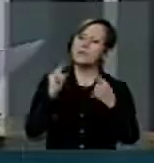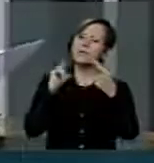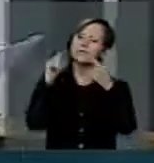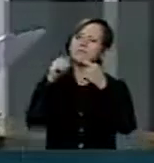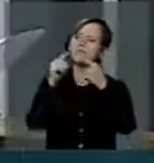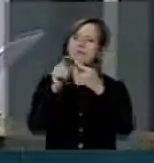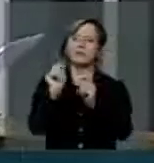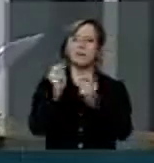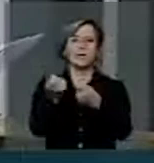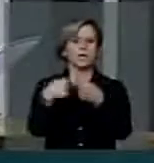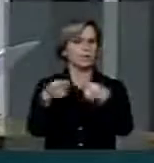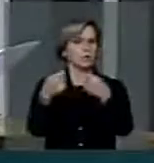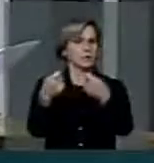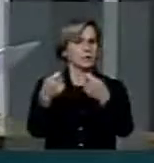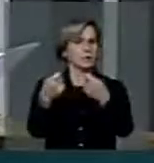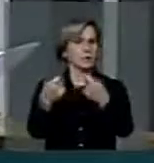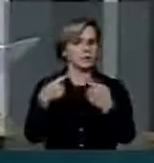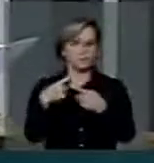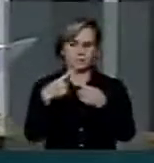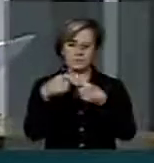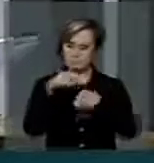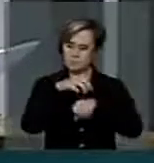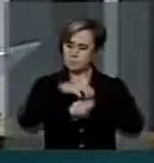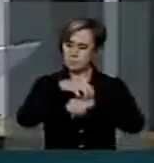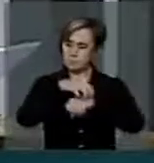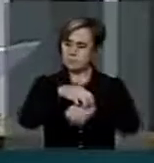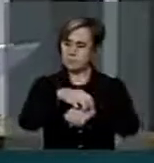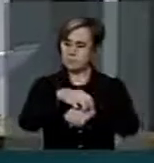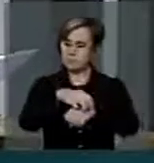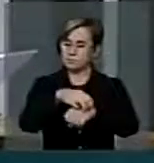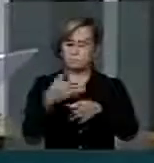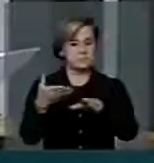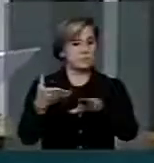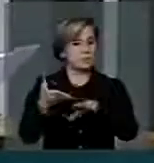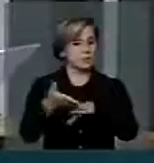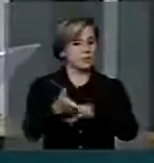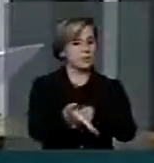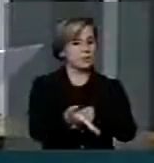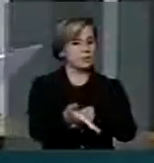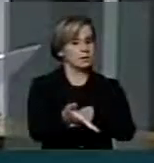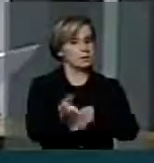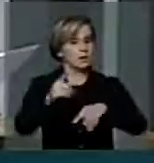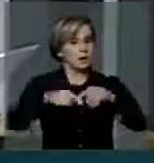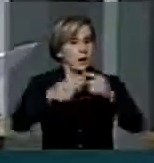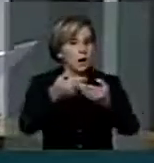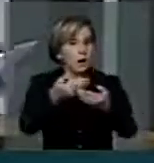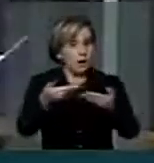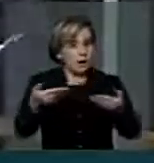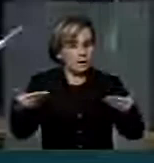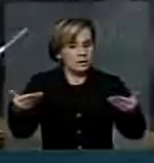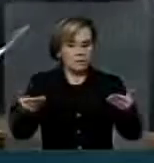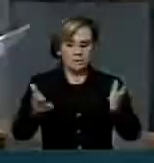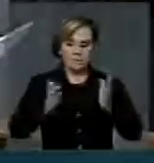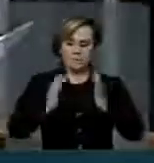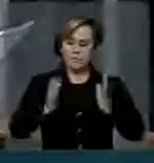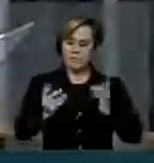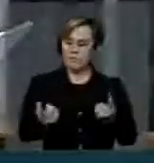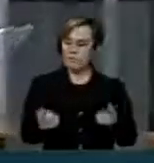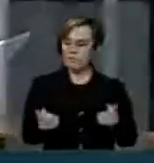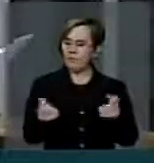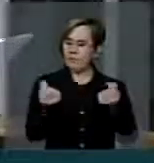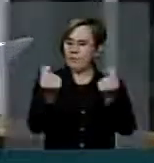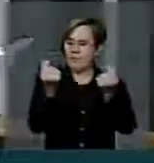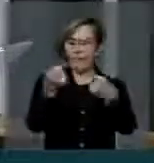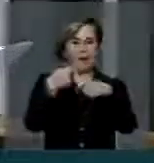Porque o transporte é um insumo que entra na produção da riqueza, na produção